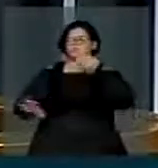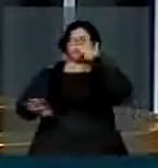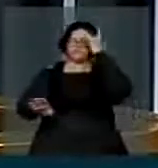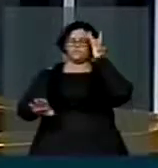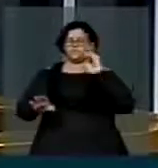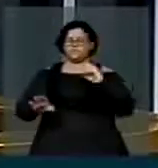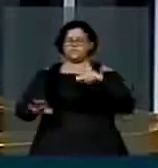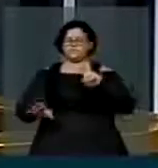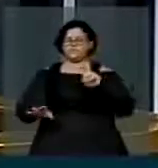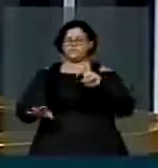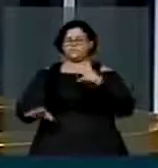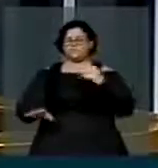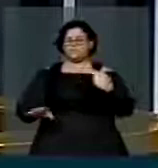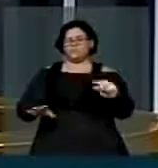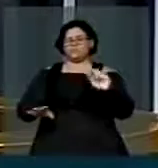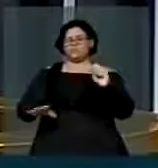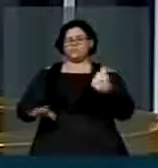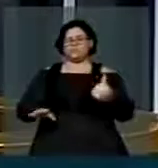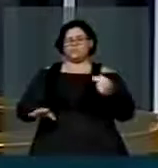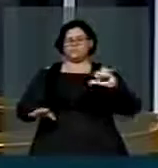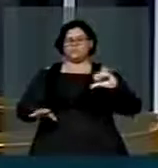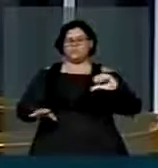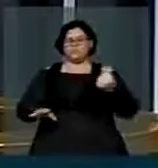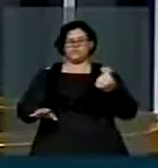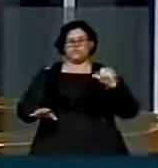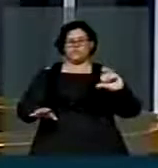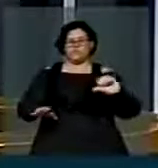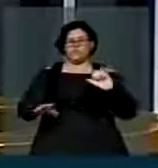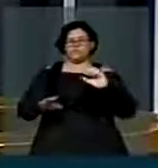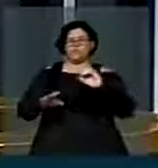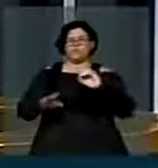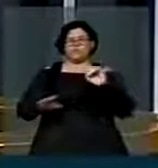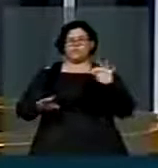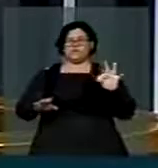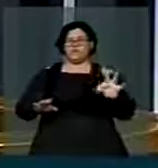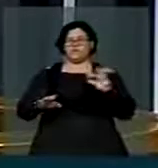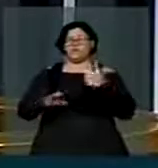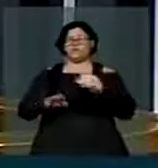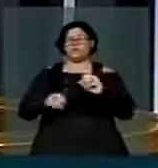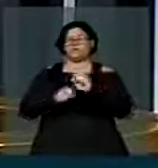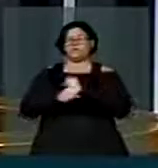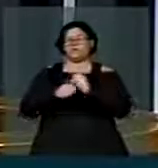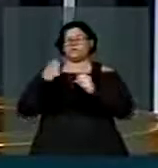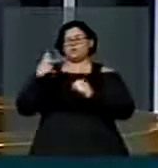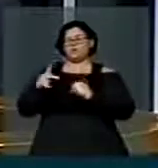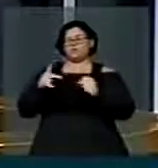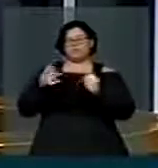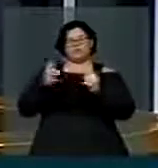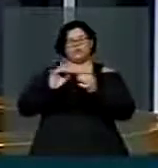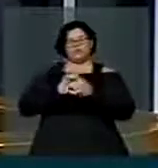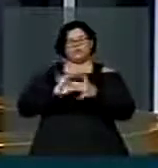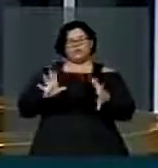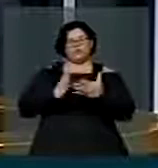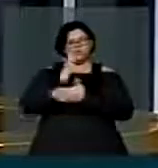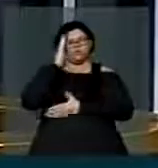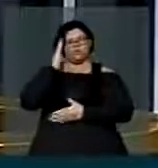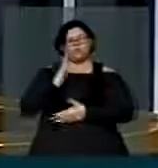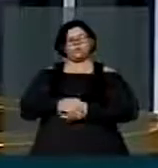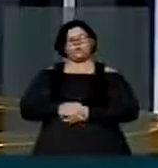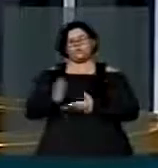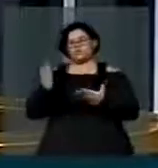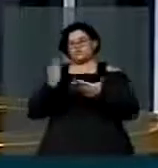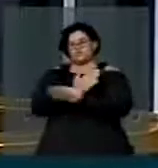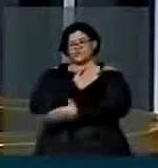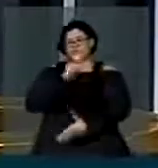Convenção 169 da OIT aos 10 anos de sua ratificação. Tirar o Brasil da Convenção